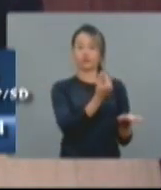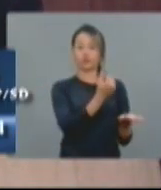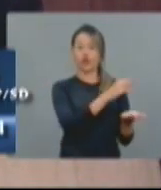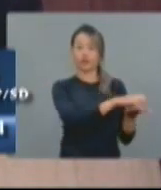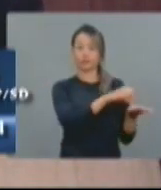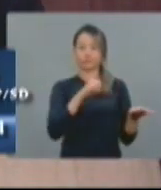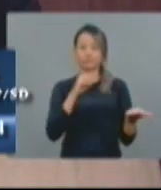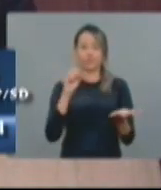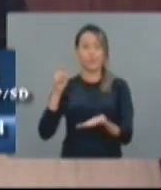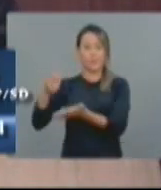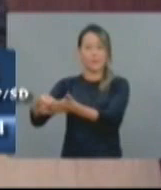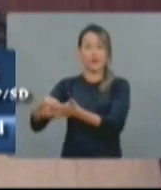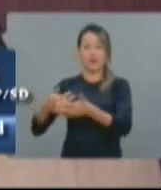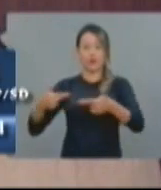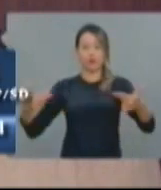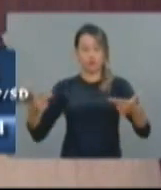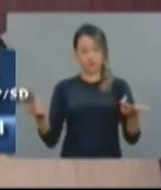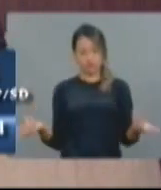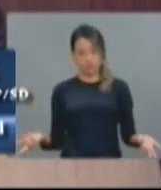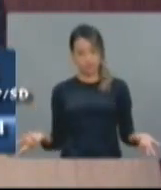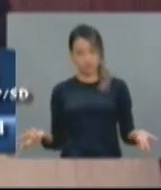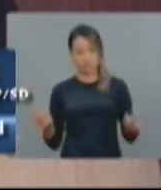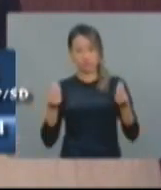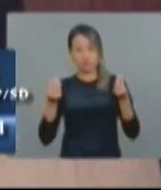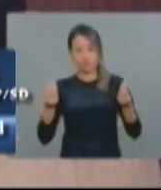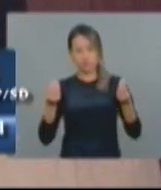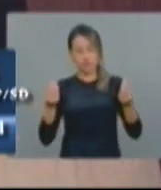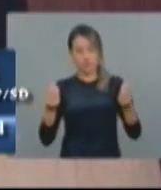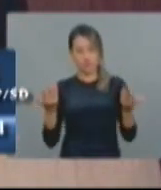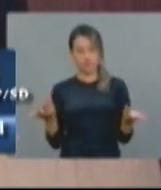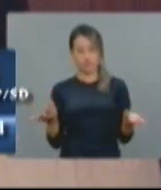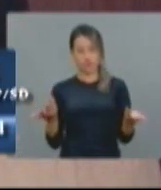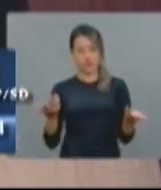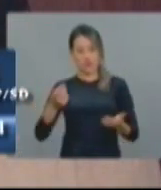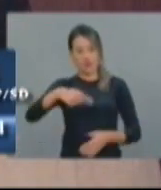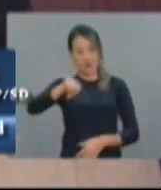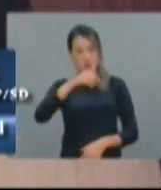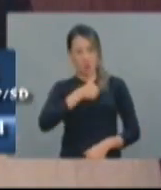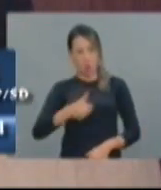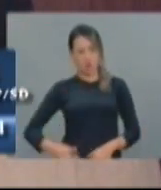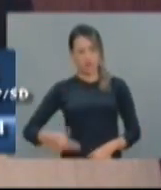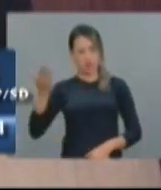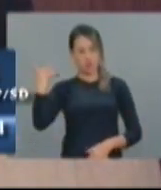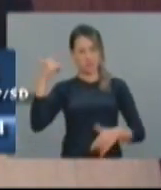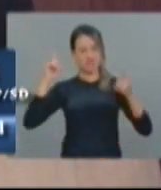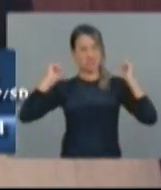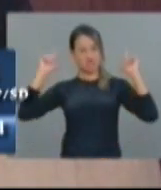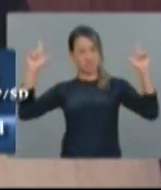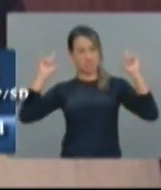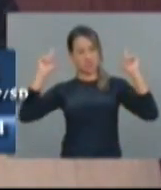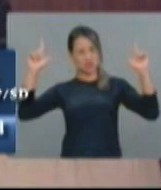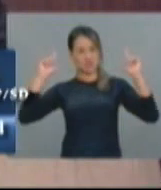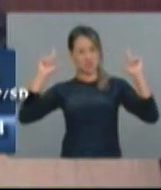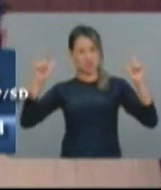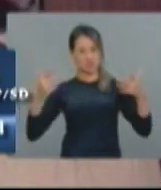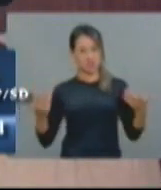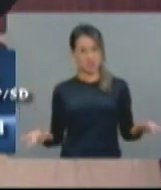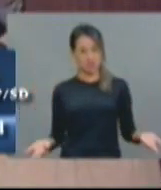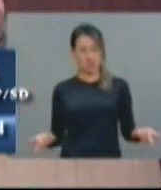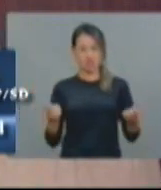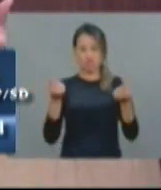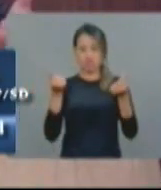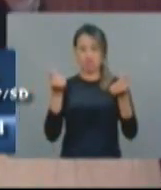a farra. Passaram noites e noites parreando, bebendo e luxando